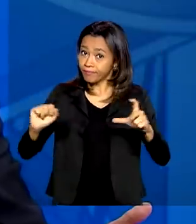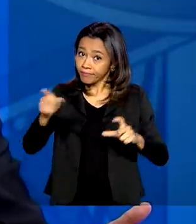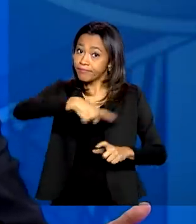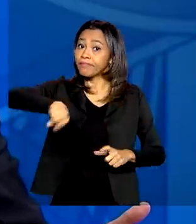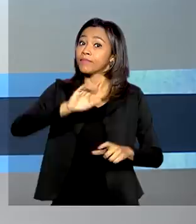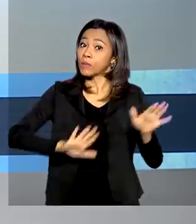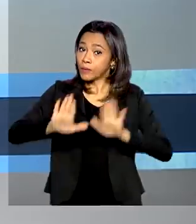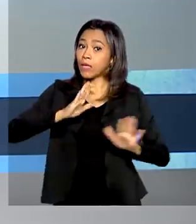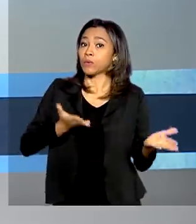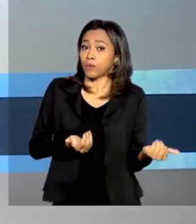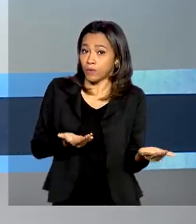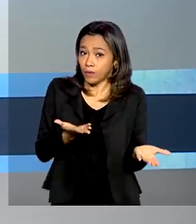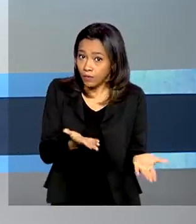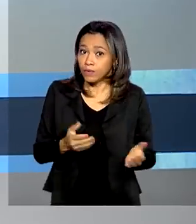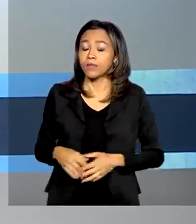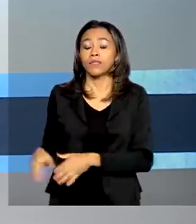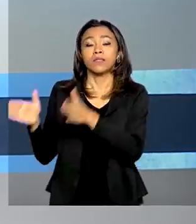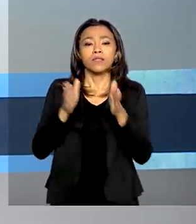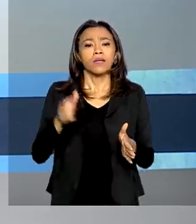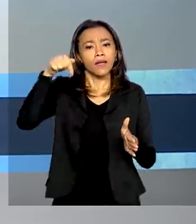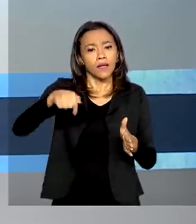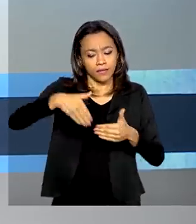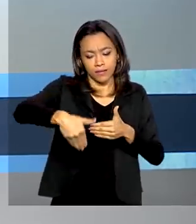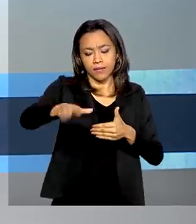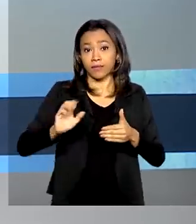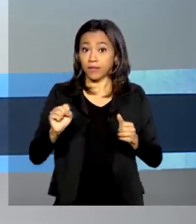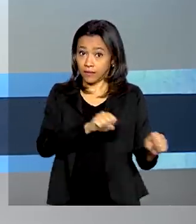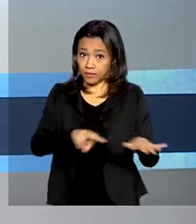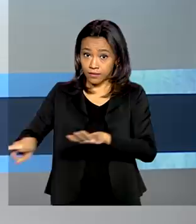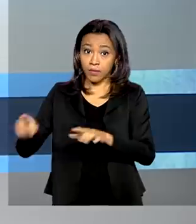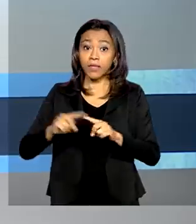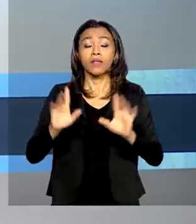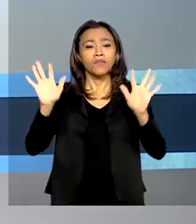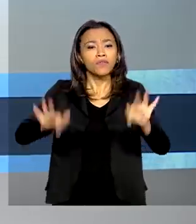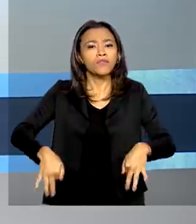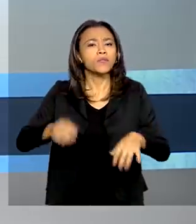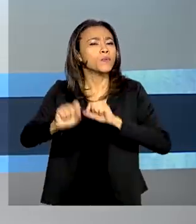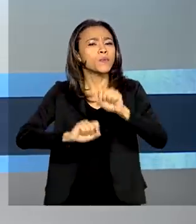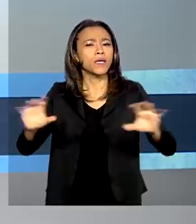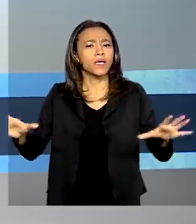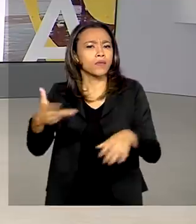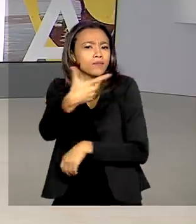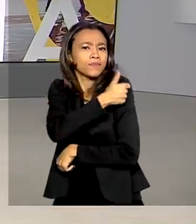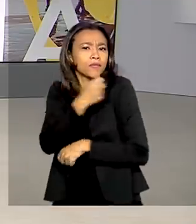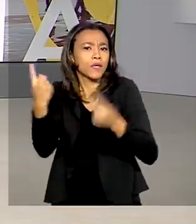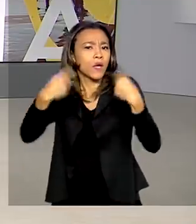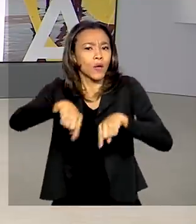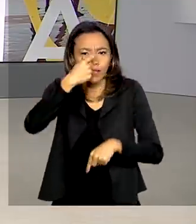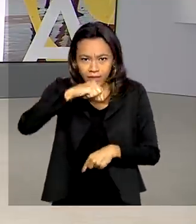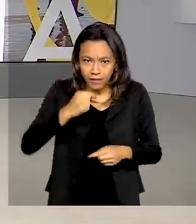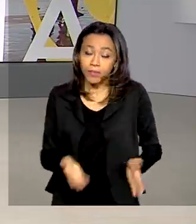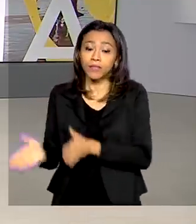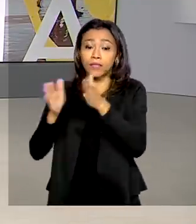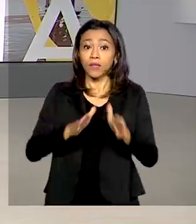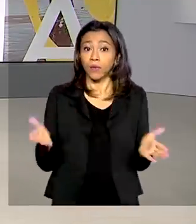os jovens. E veja também, termina esta semana a segunda fase da campanha de vacinação contra a gripe. Hoje é